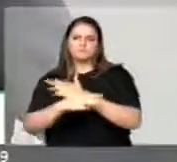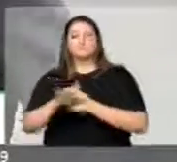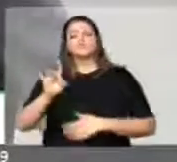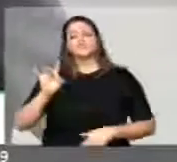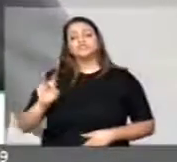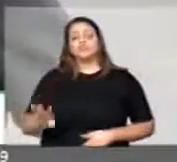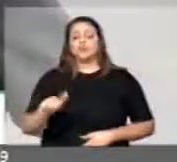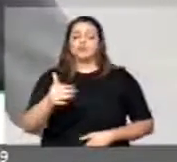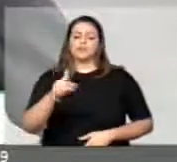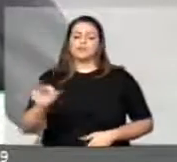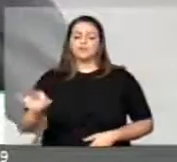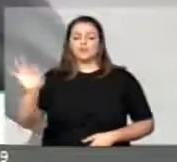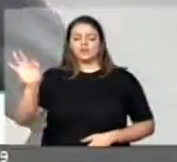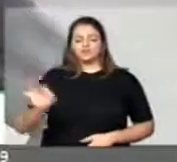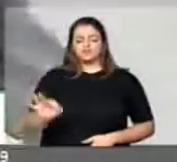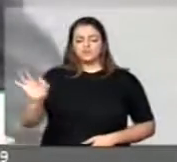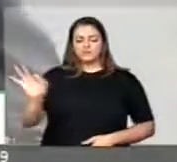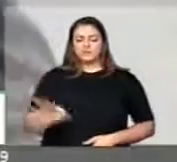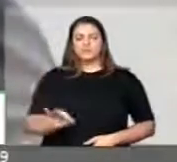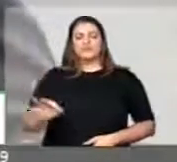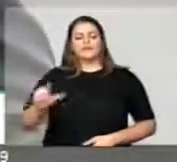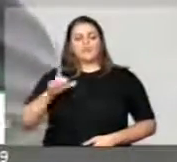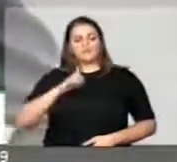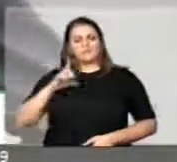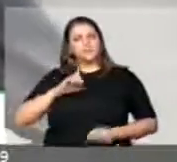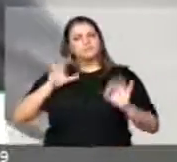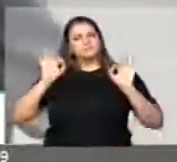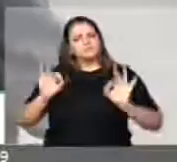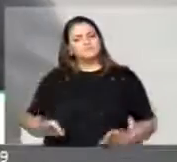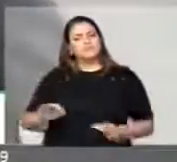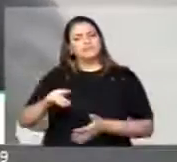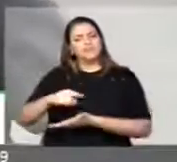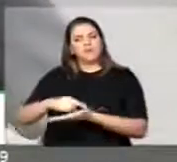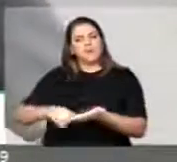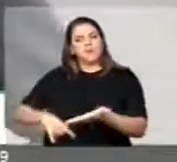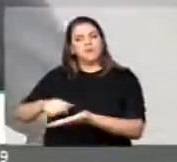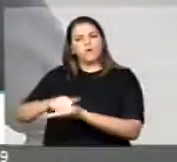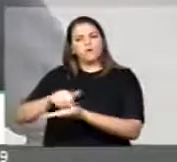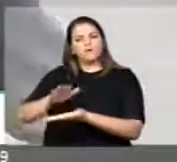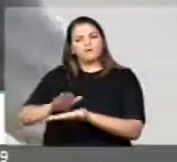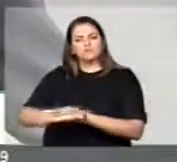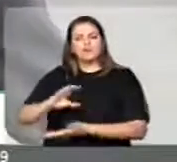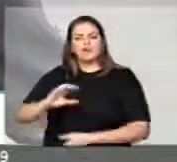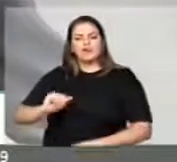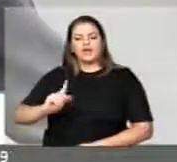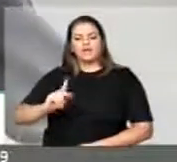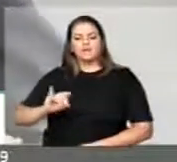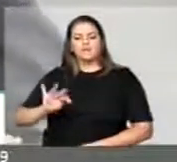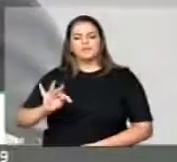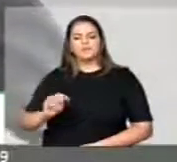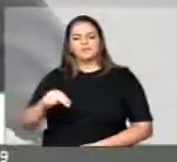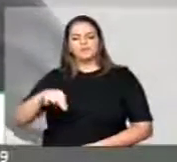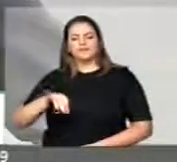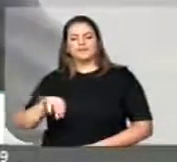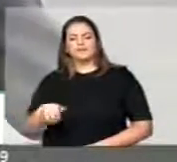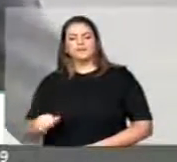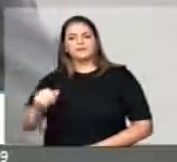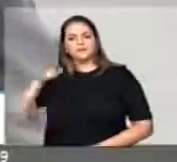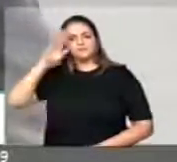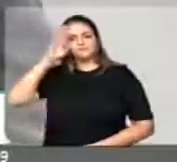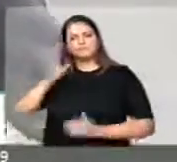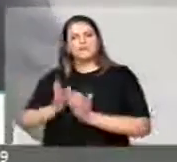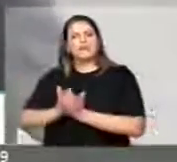somente 10% estão inscritos nas capitanias na Marinha Brasileira. E